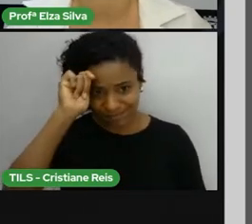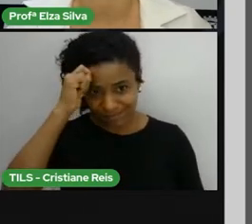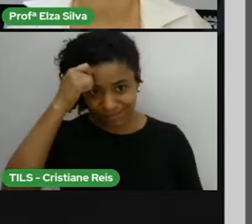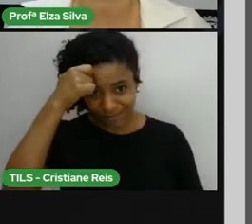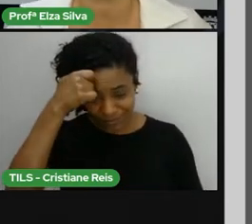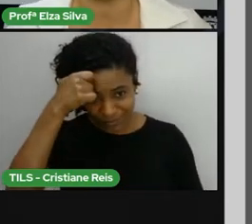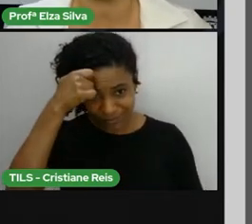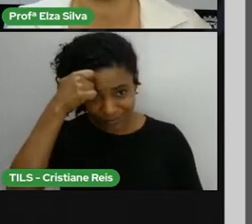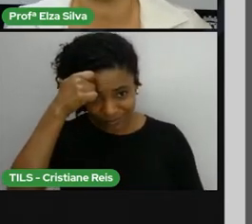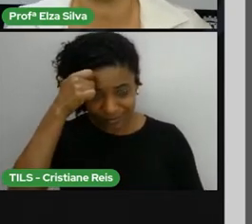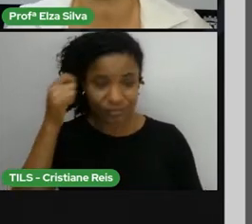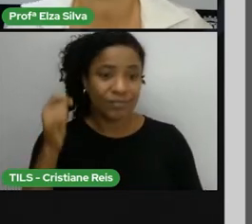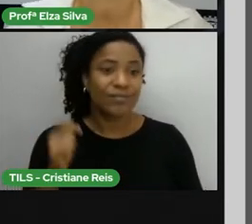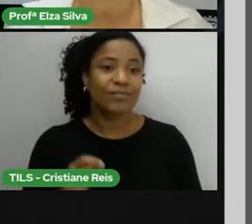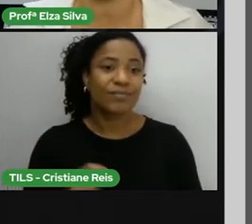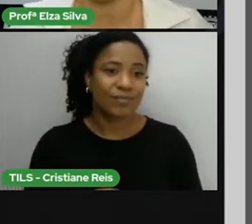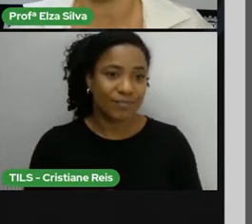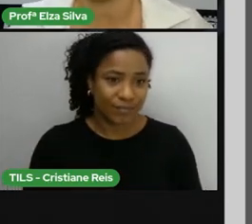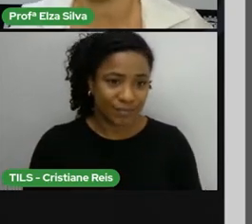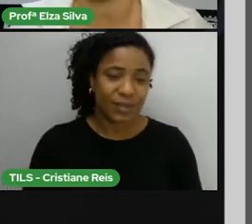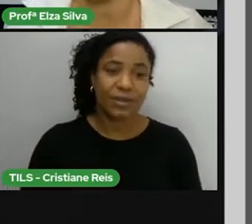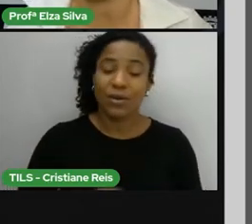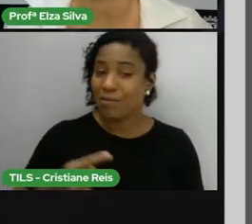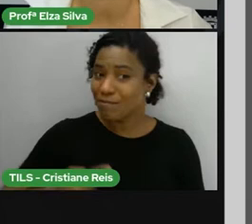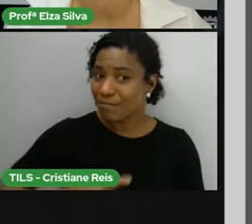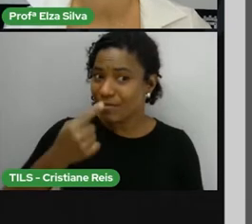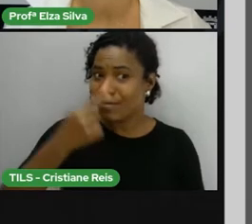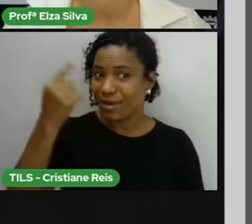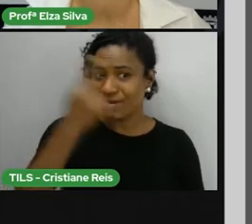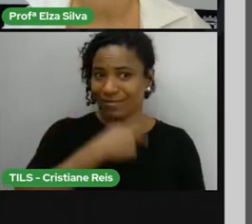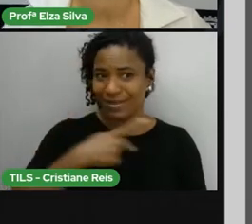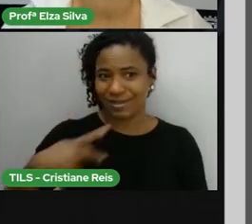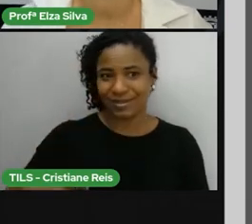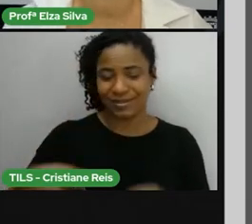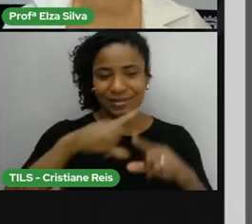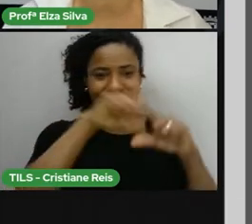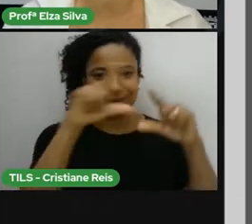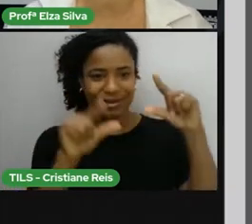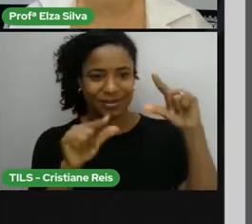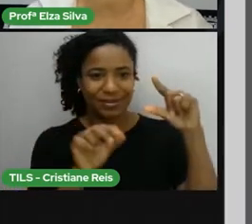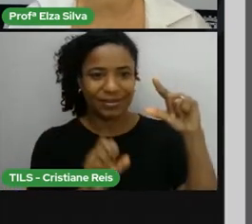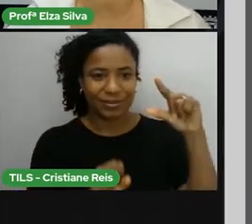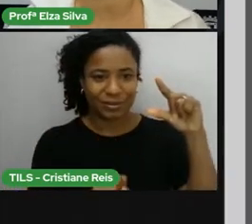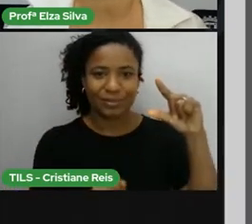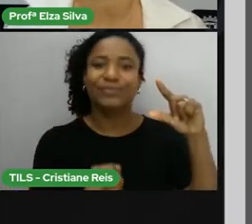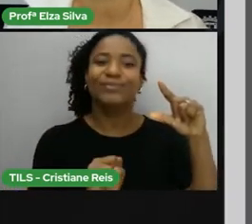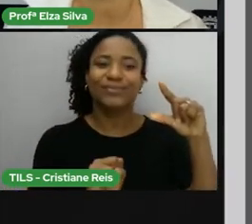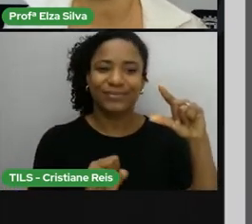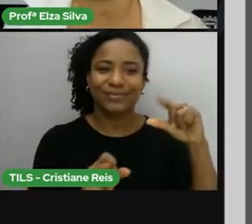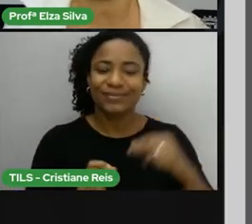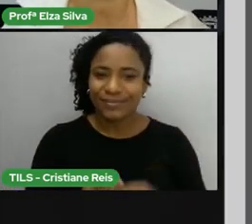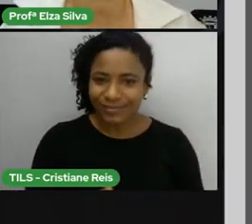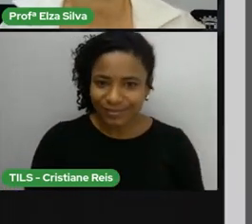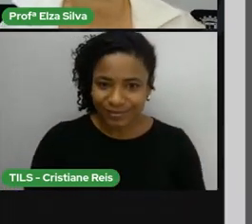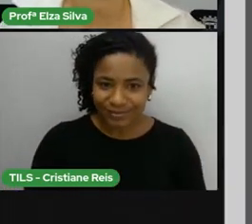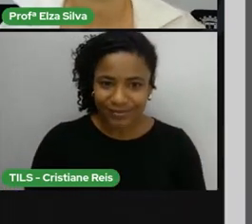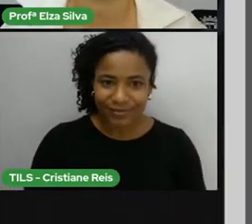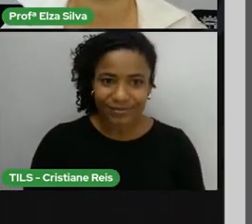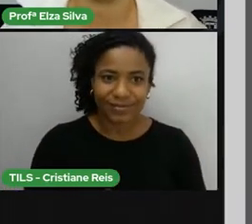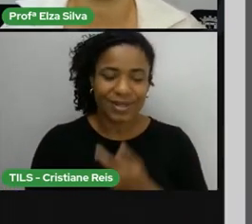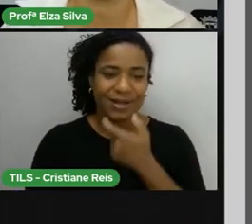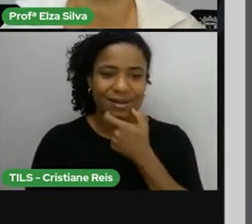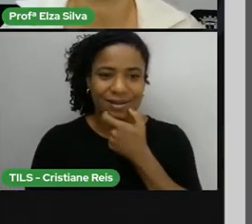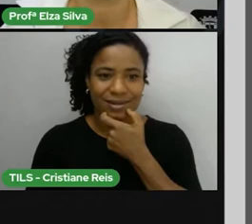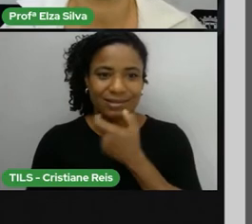Ele foi o primeiro presidente da África do Sul. He was the leader of the anti-apartheid